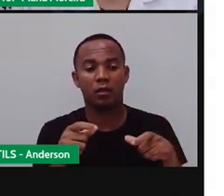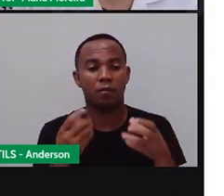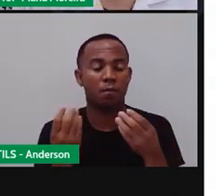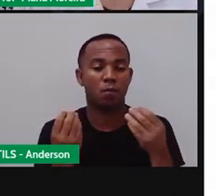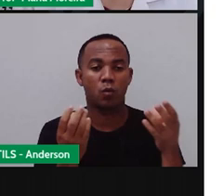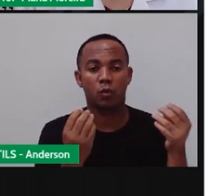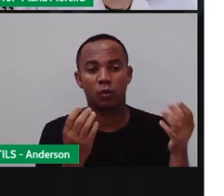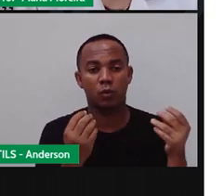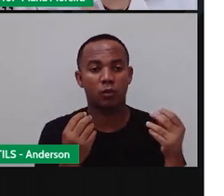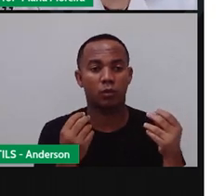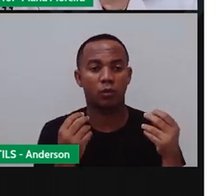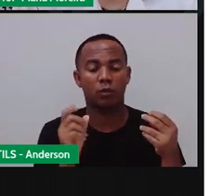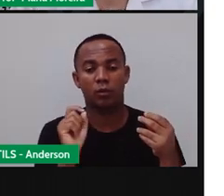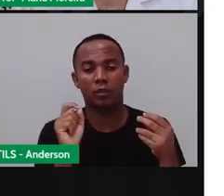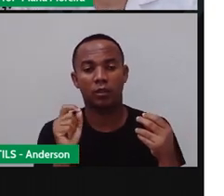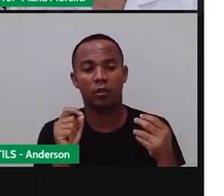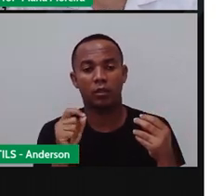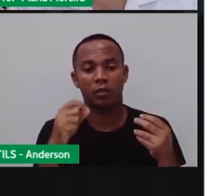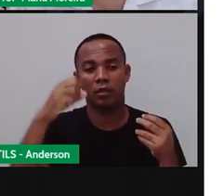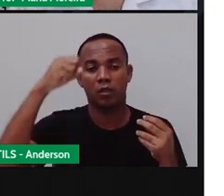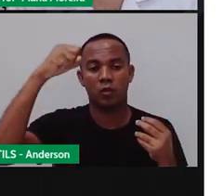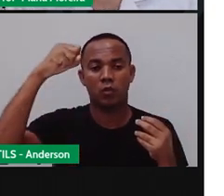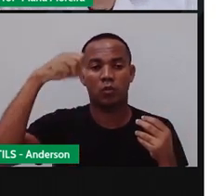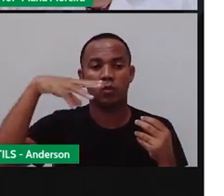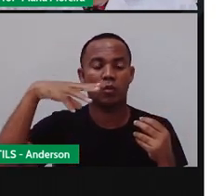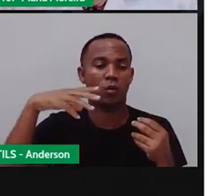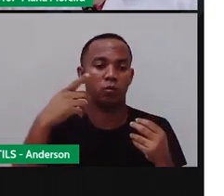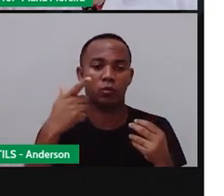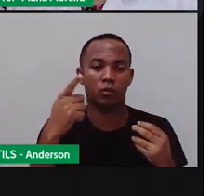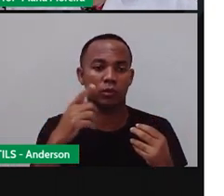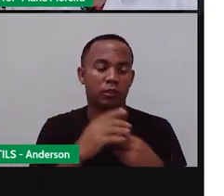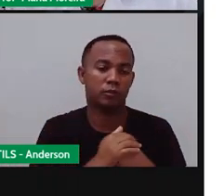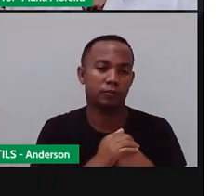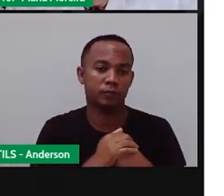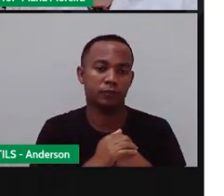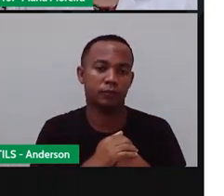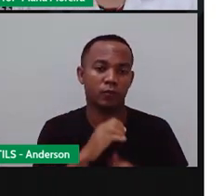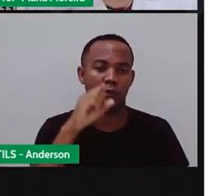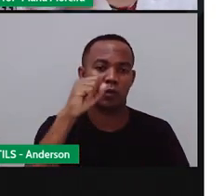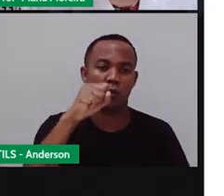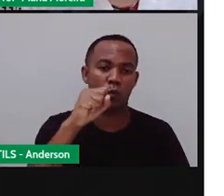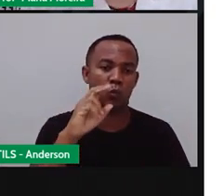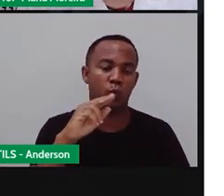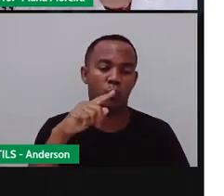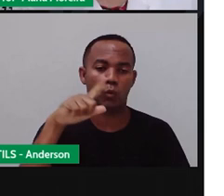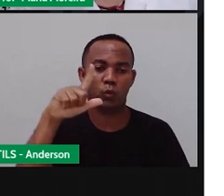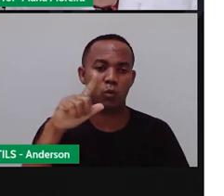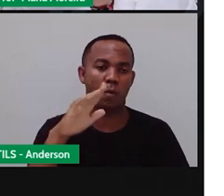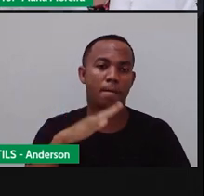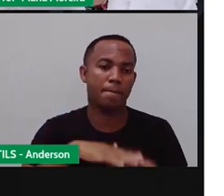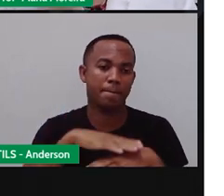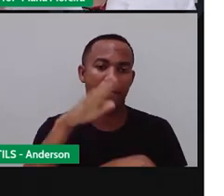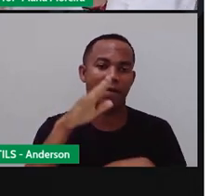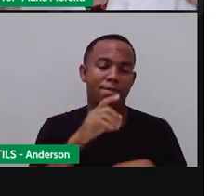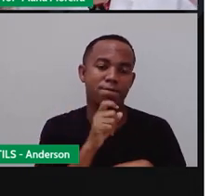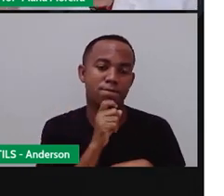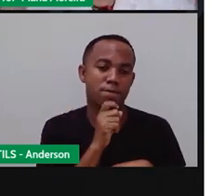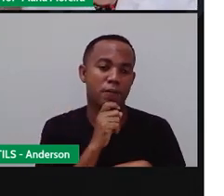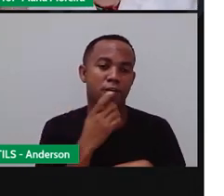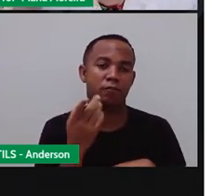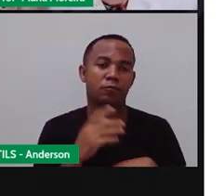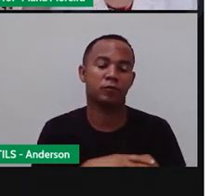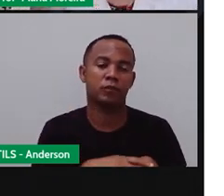recebe tanto... Tanta incidência de raios solares. Então, por isso que o Sul, ele é mais frio do que o Nordeste. Porque o Nordeste, ele